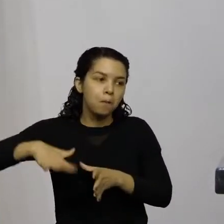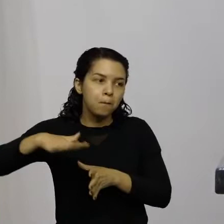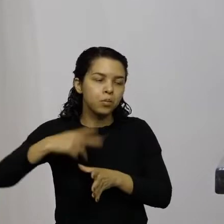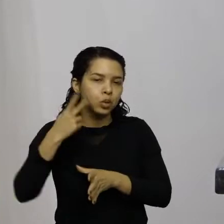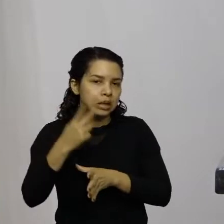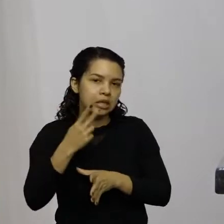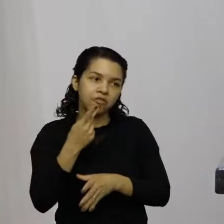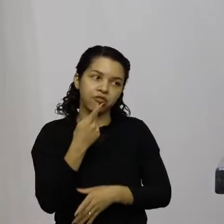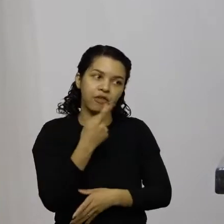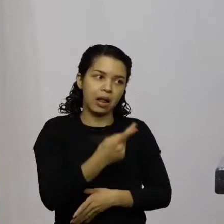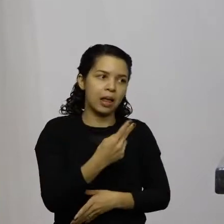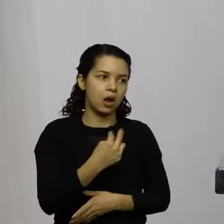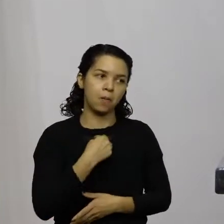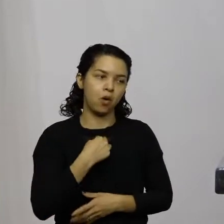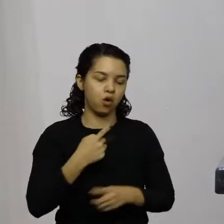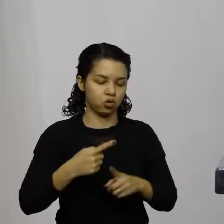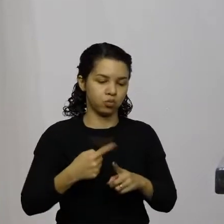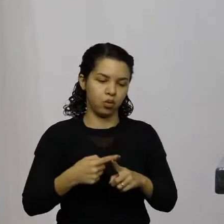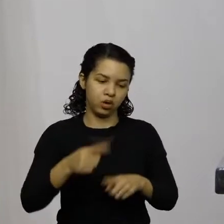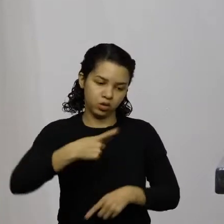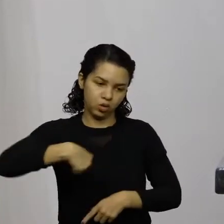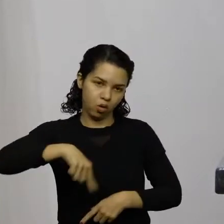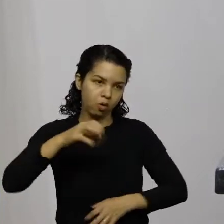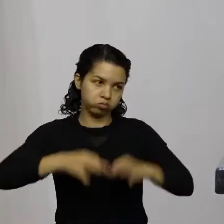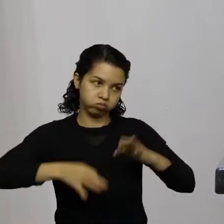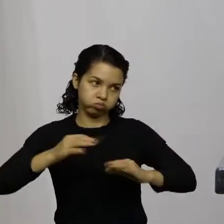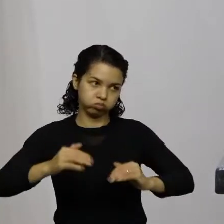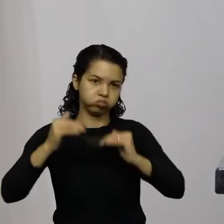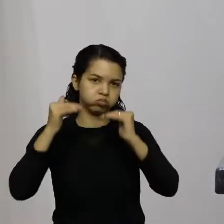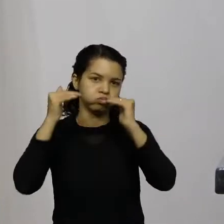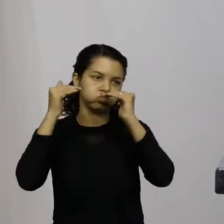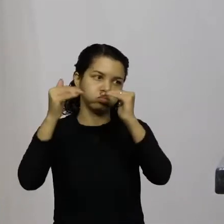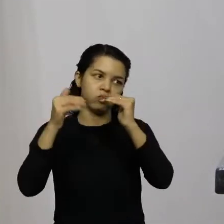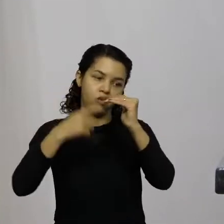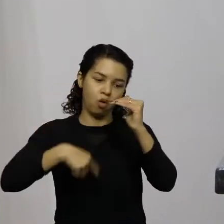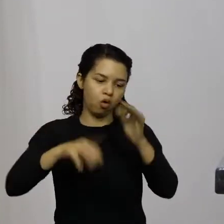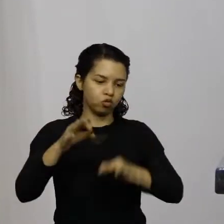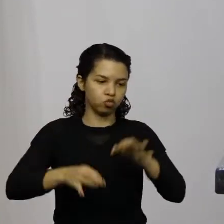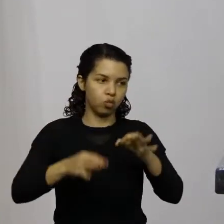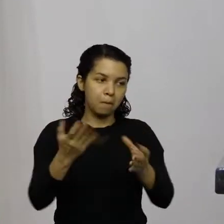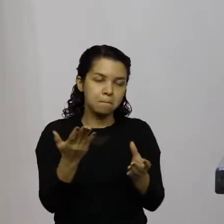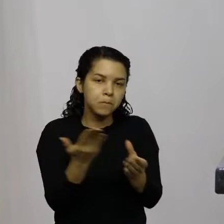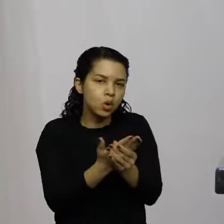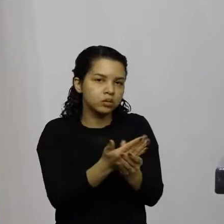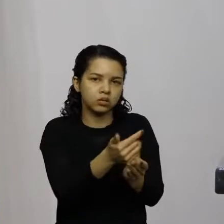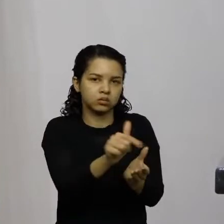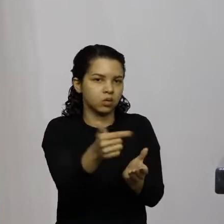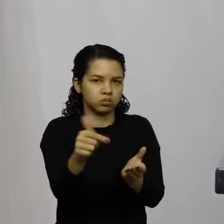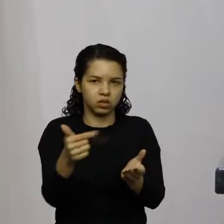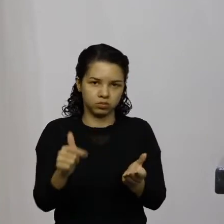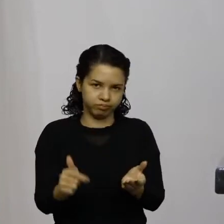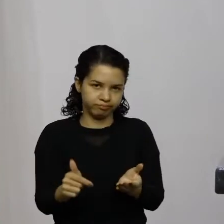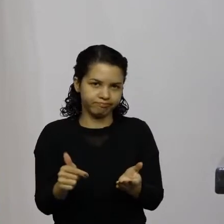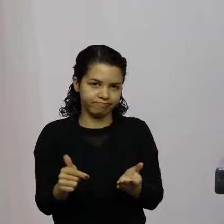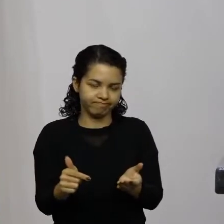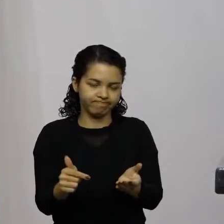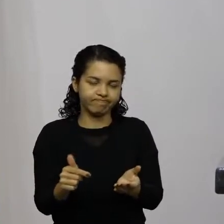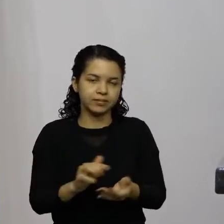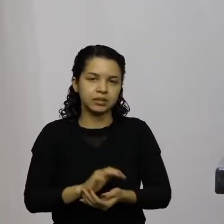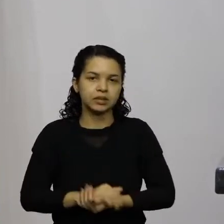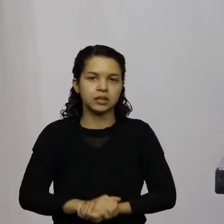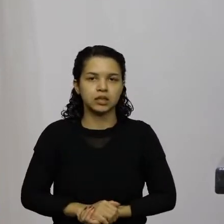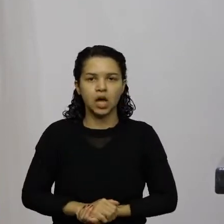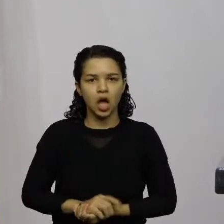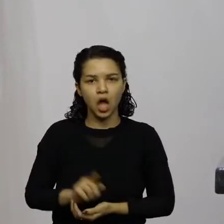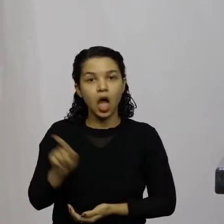nós somos da Suprema Corte nós estamos julgando não tem nenhum processo em julgamento mas ele diz assim não não eu